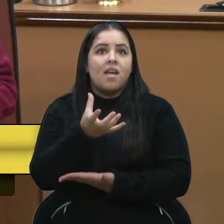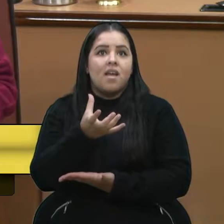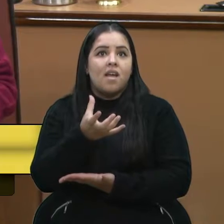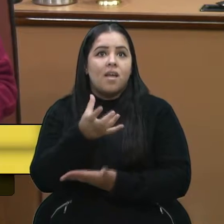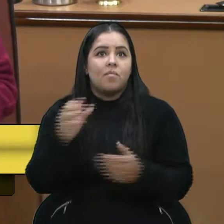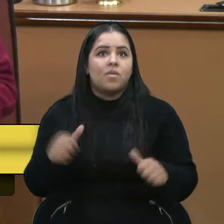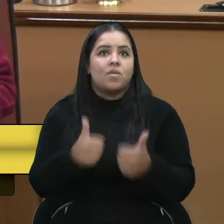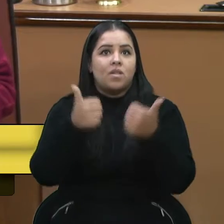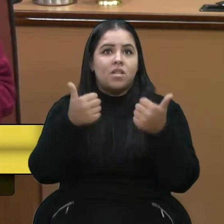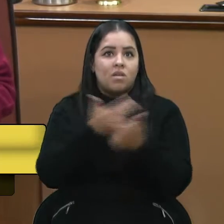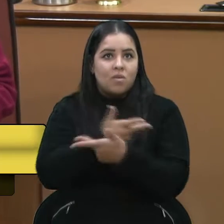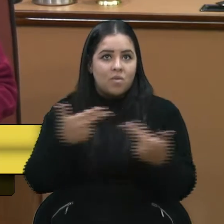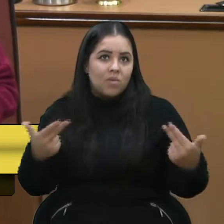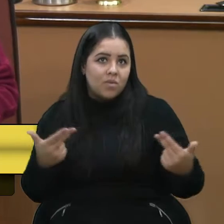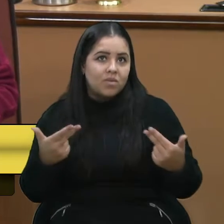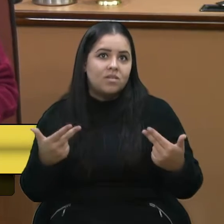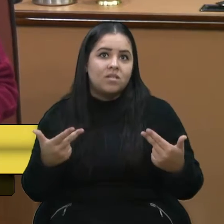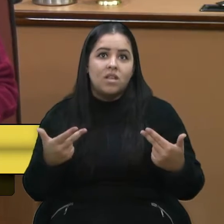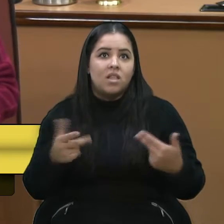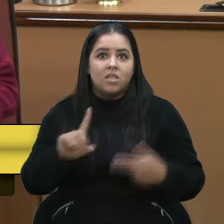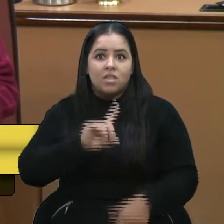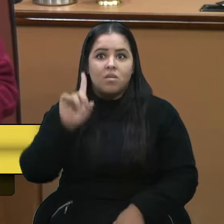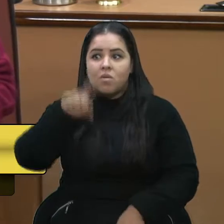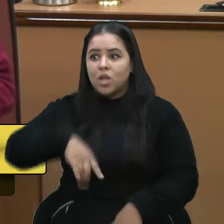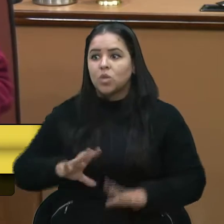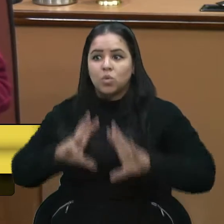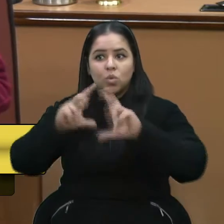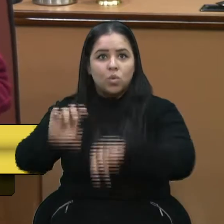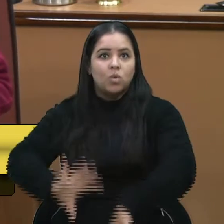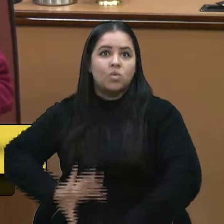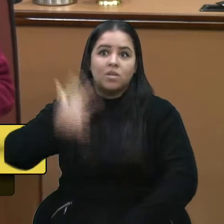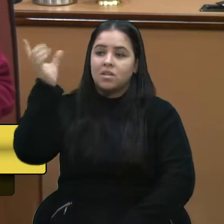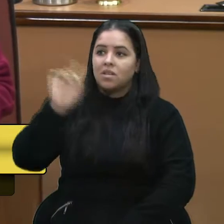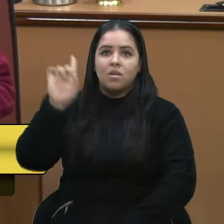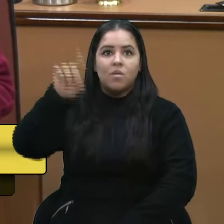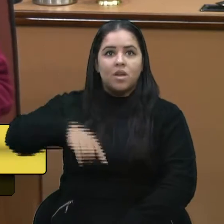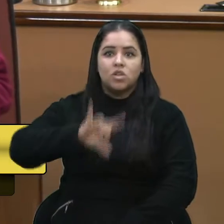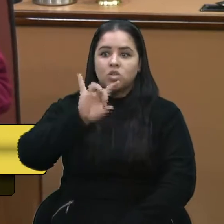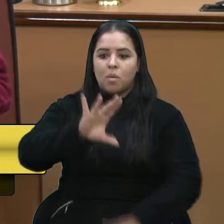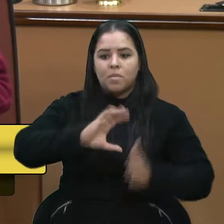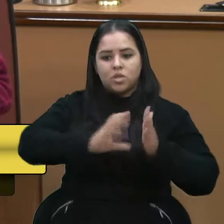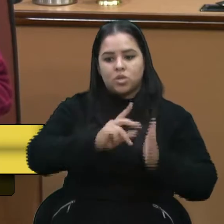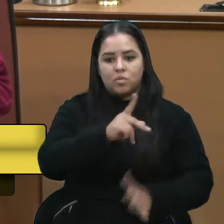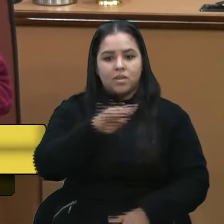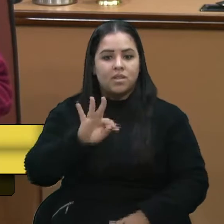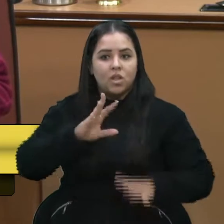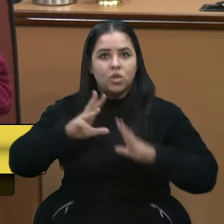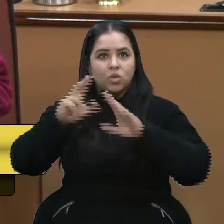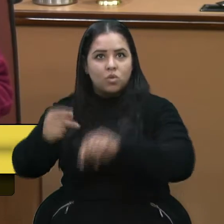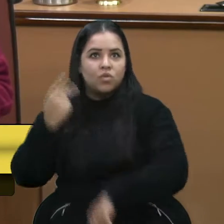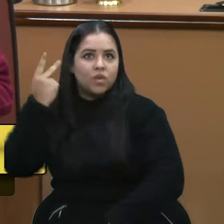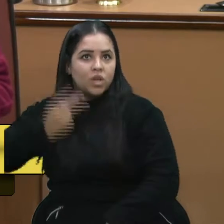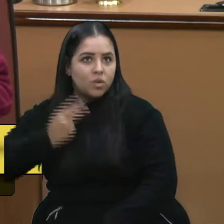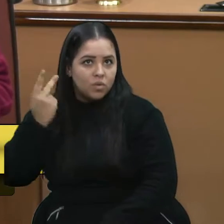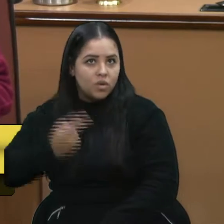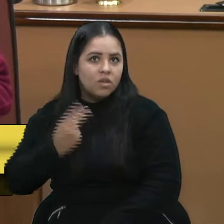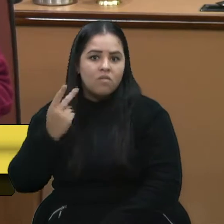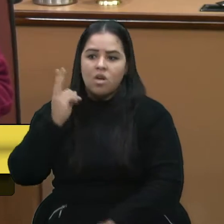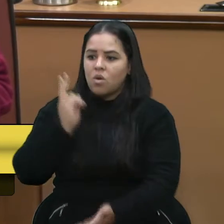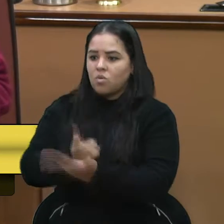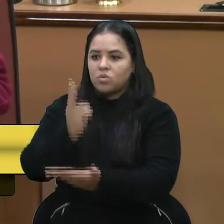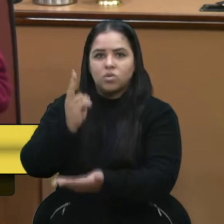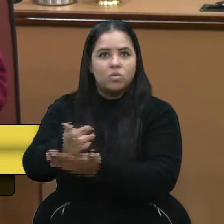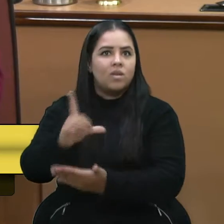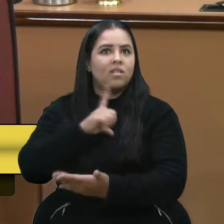essas demandas, nem tudo é possível. E isso não acontece apenas com o PT. Acontece com todos os vereadores. Vão continuar